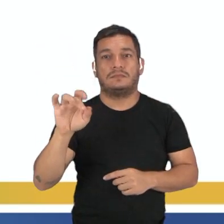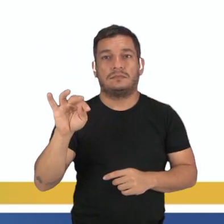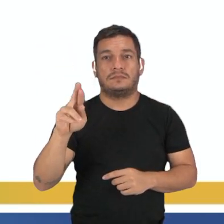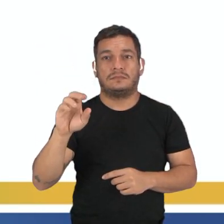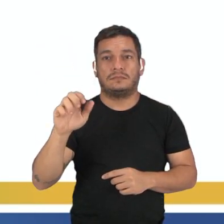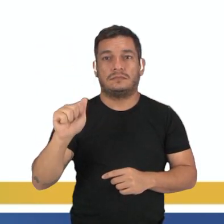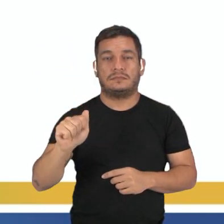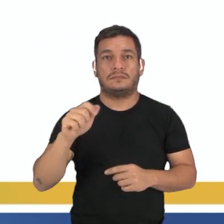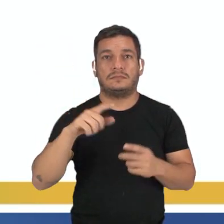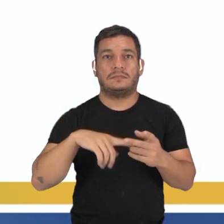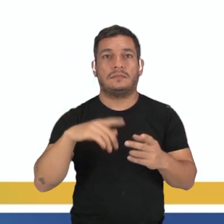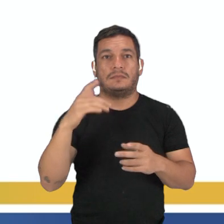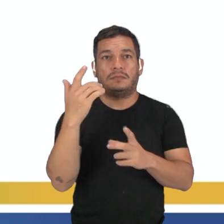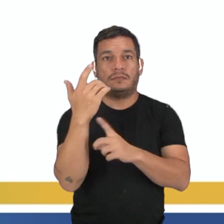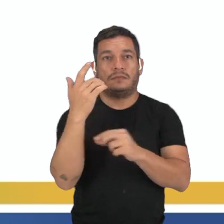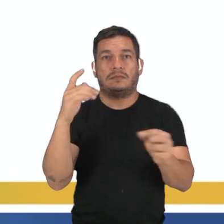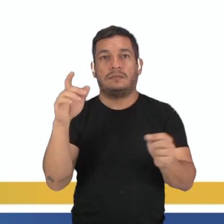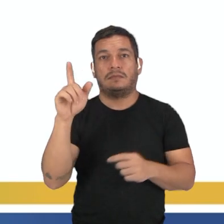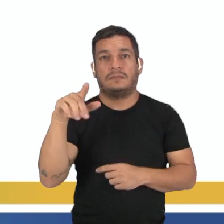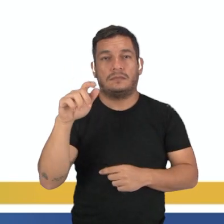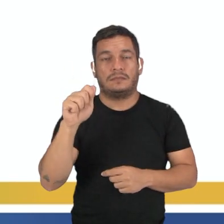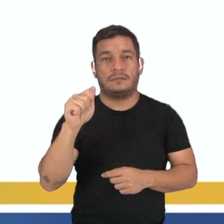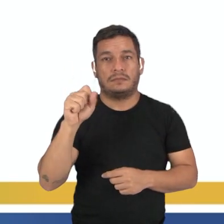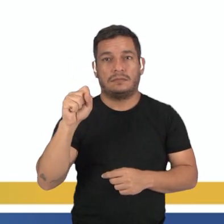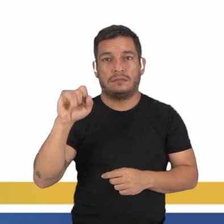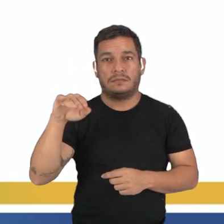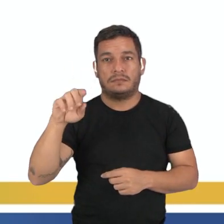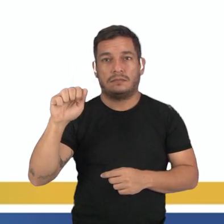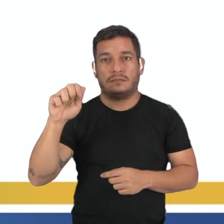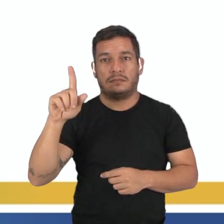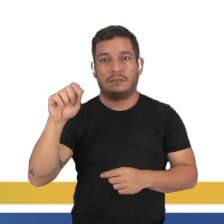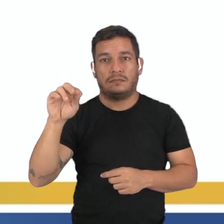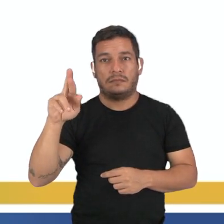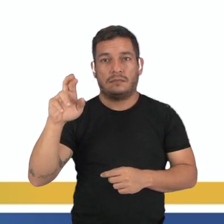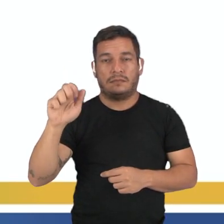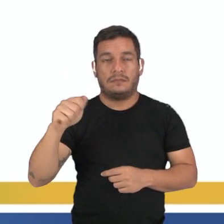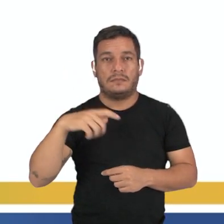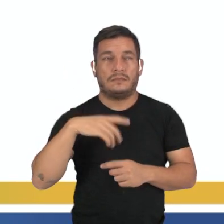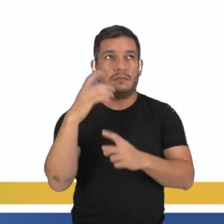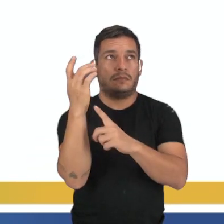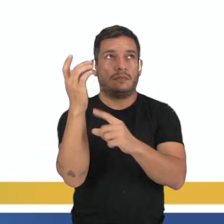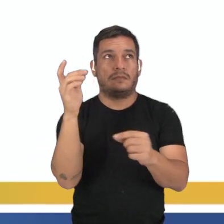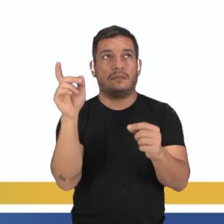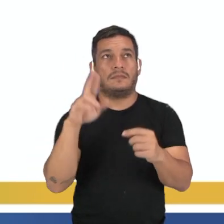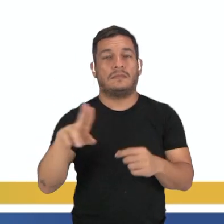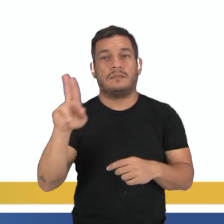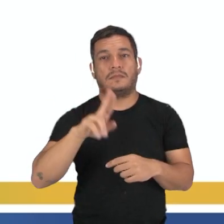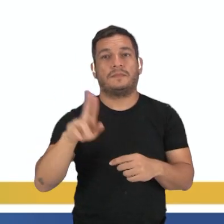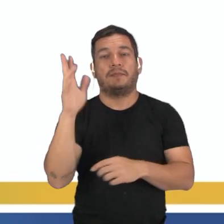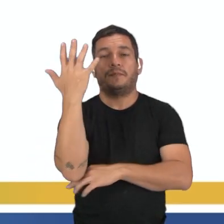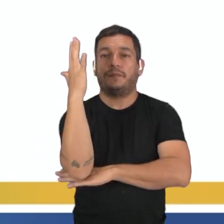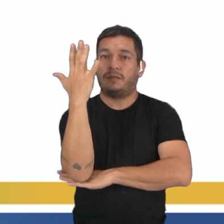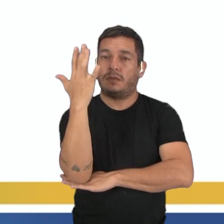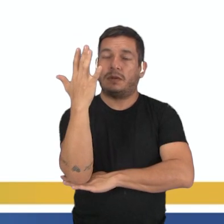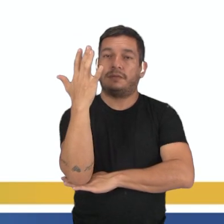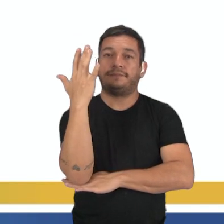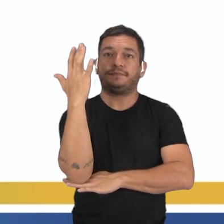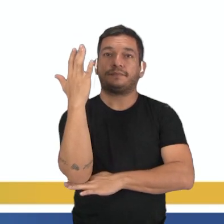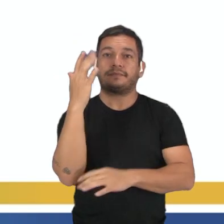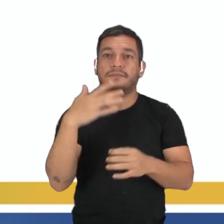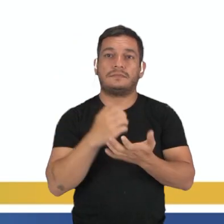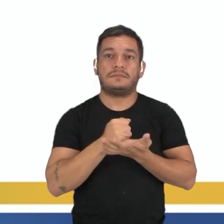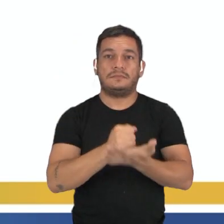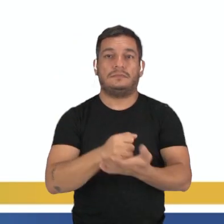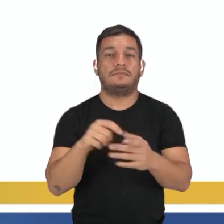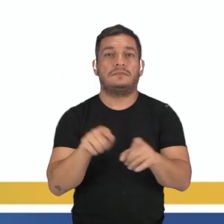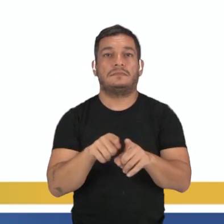uma folha assimiladora. A folha coletora vai ficar mais próxima da planta onde ela está usando de suporte